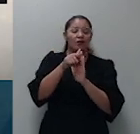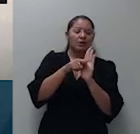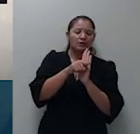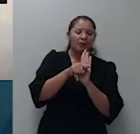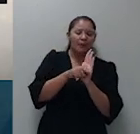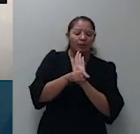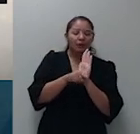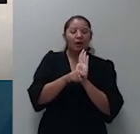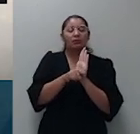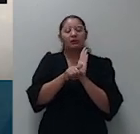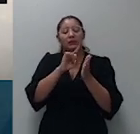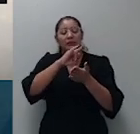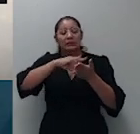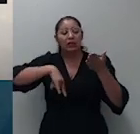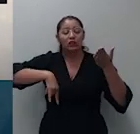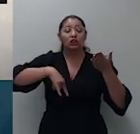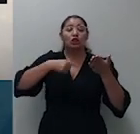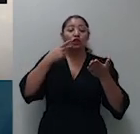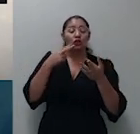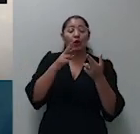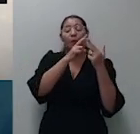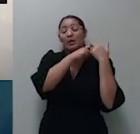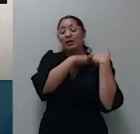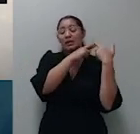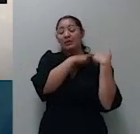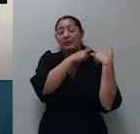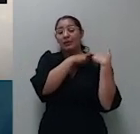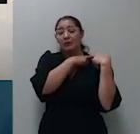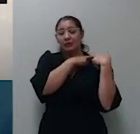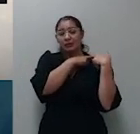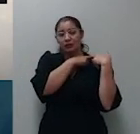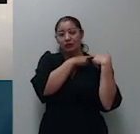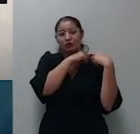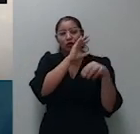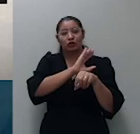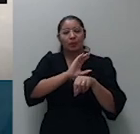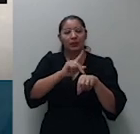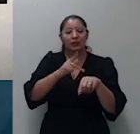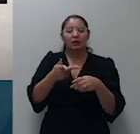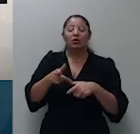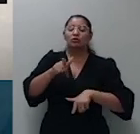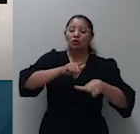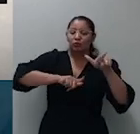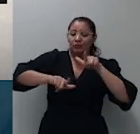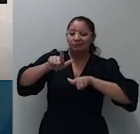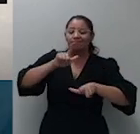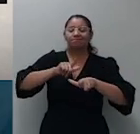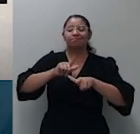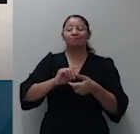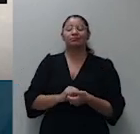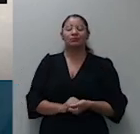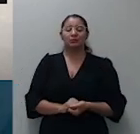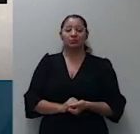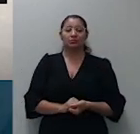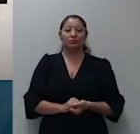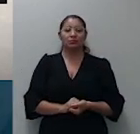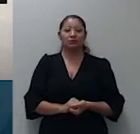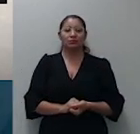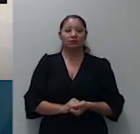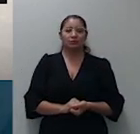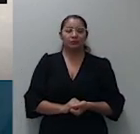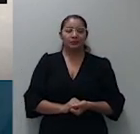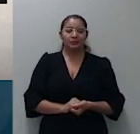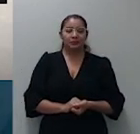diz com a responsabilidade civil decorrente da atividade notarial nada obstante aqui a